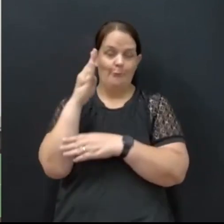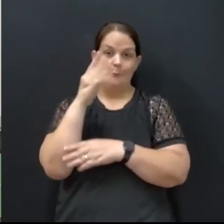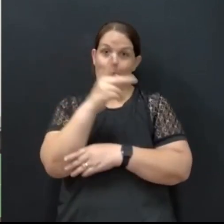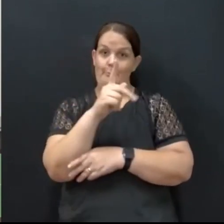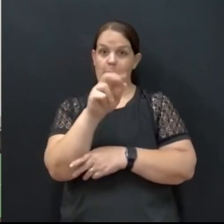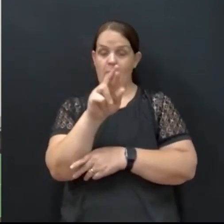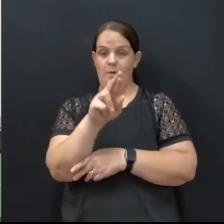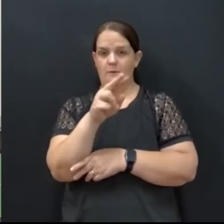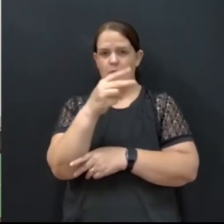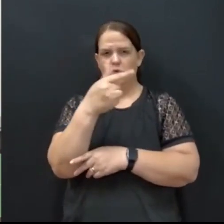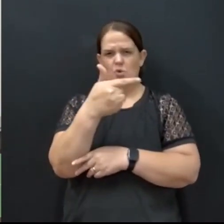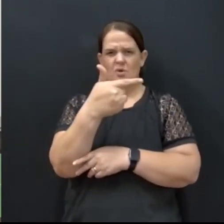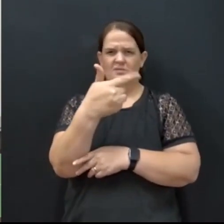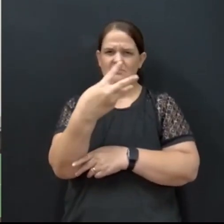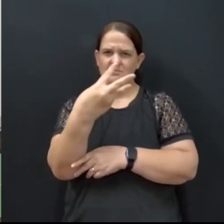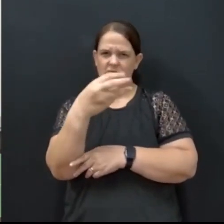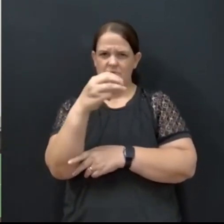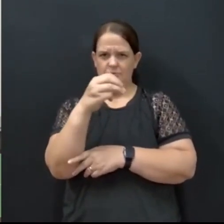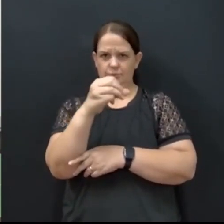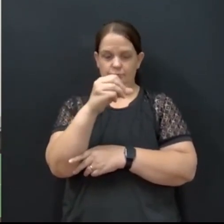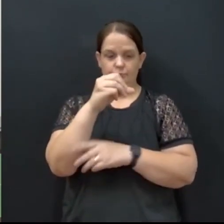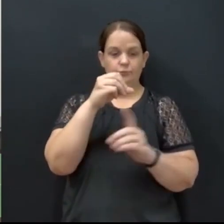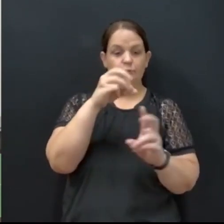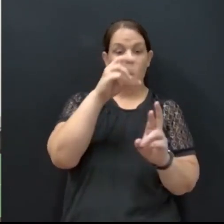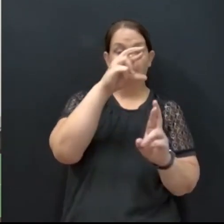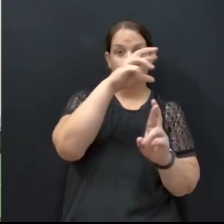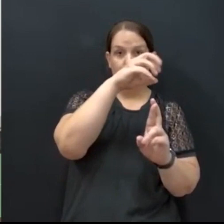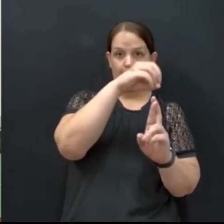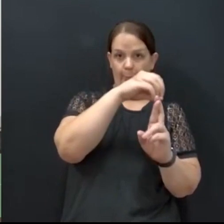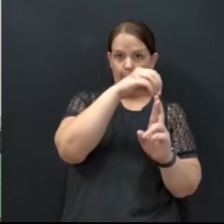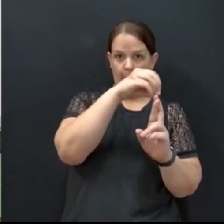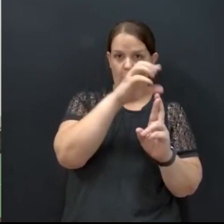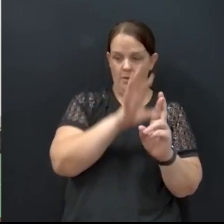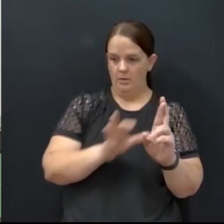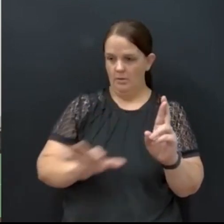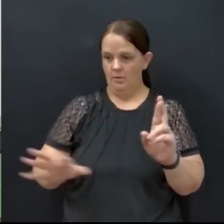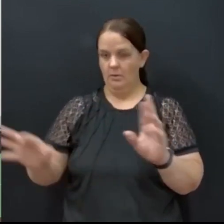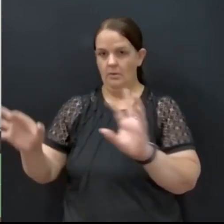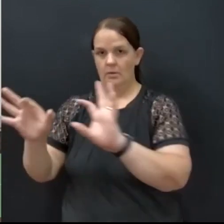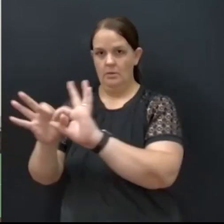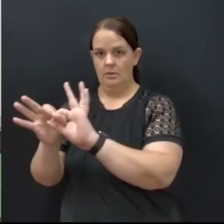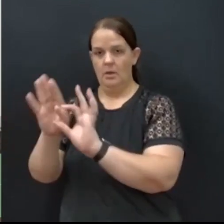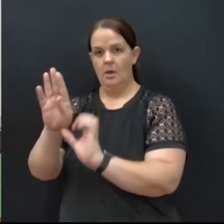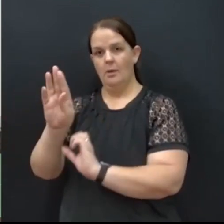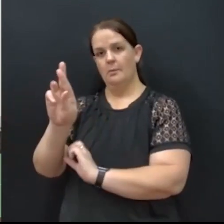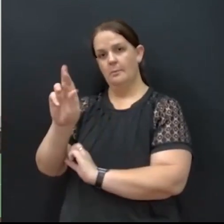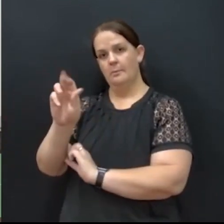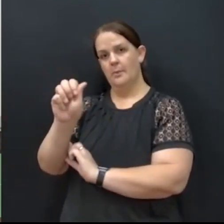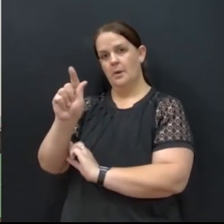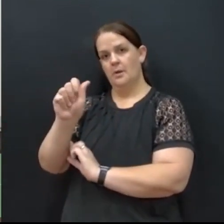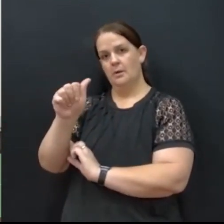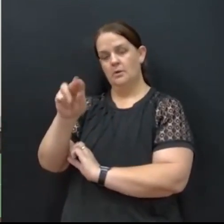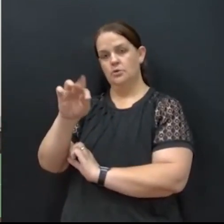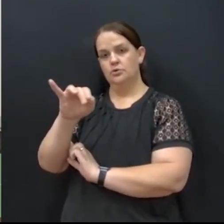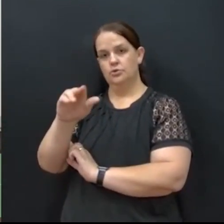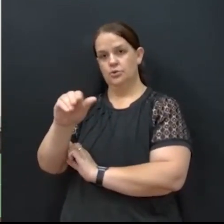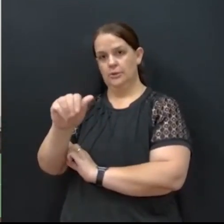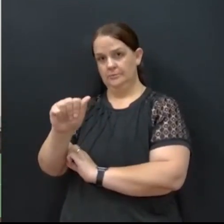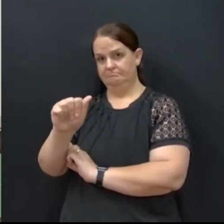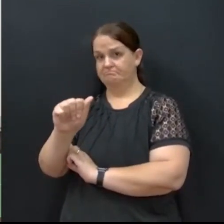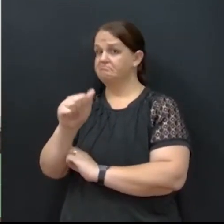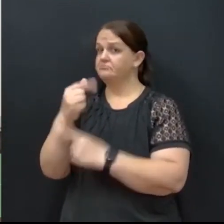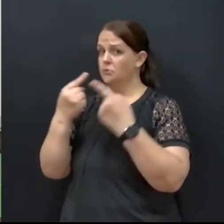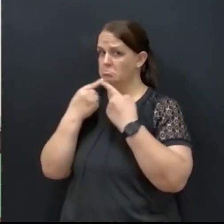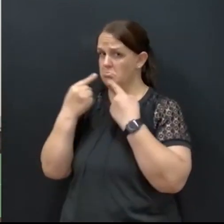PR239 que liga o Bioparque até Bragantina eu participei de umas discussões com falecidos que havia nato lá e eu posso dizer para